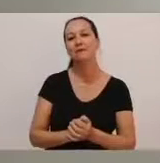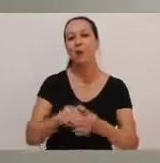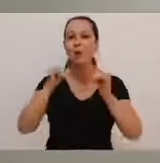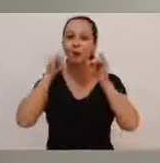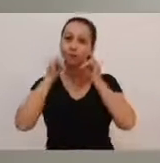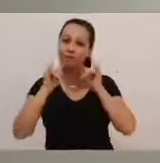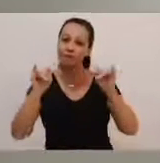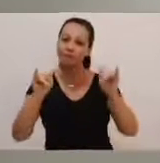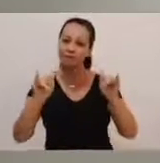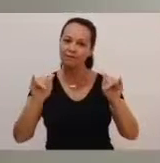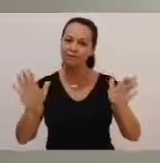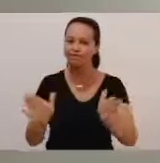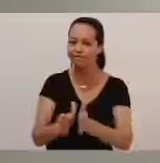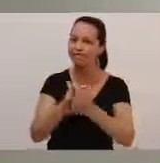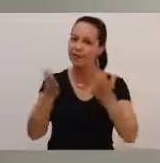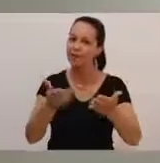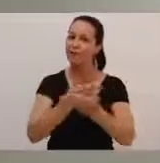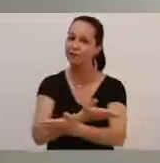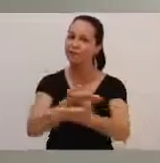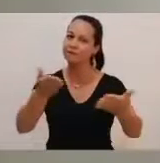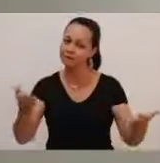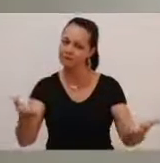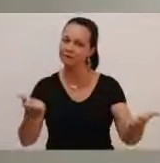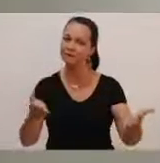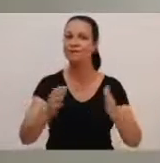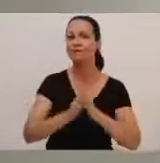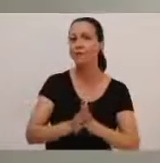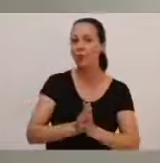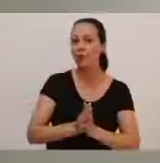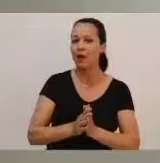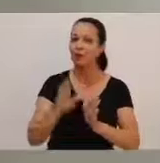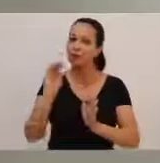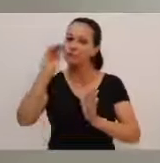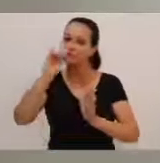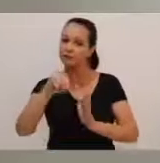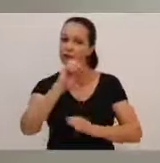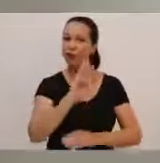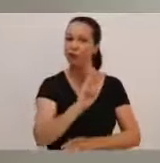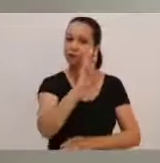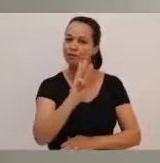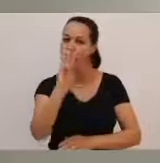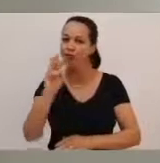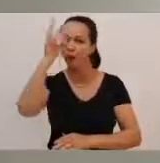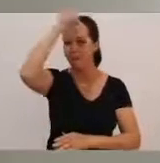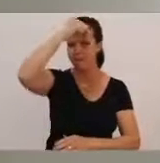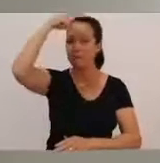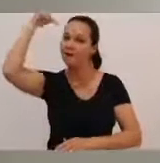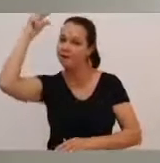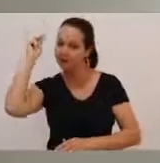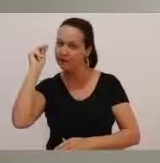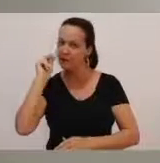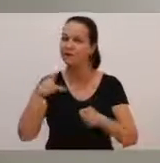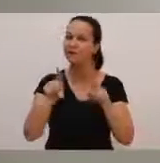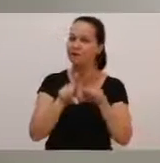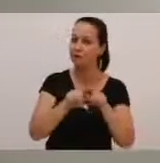excelente notícia para todos vocês. Nós estamos publicando no site da Prefeitura Municipal e também